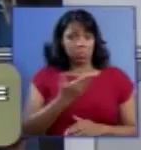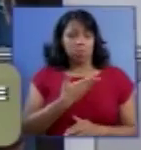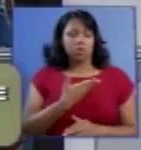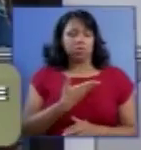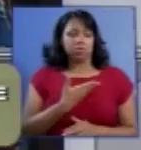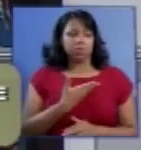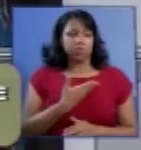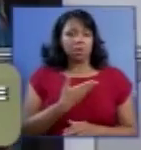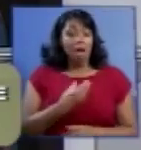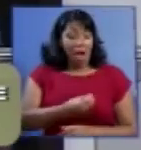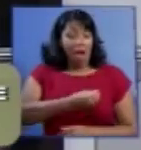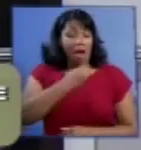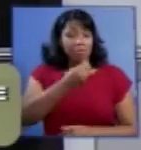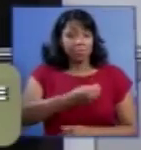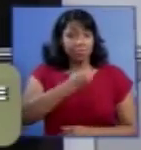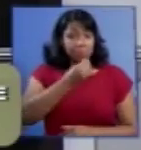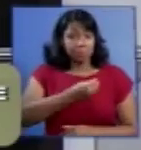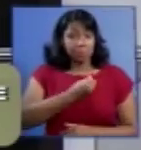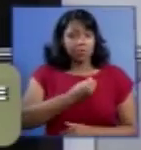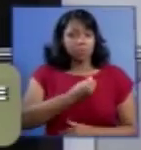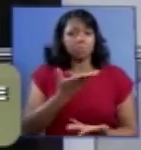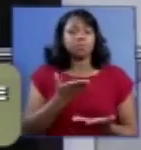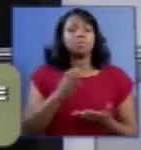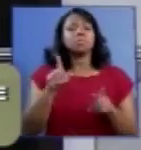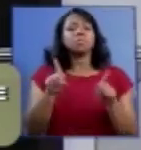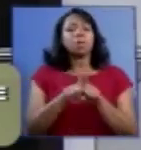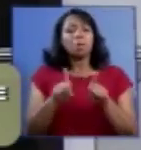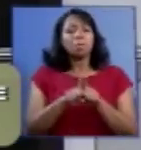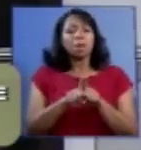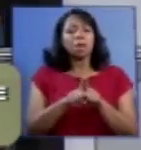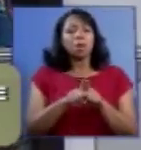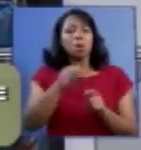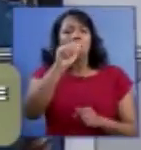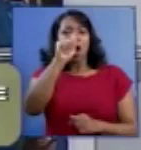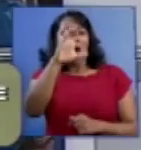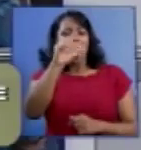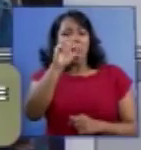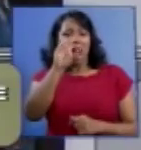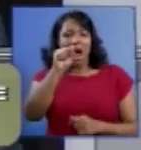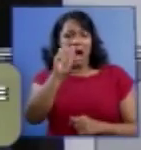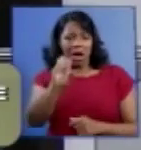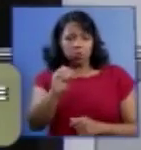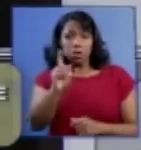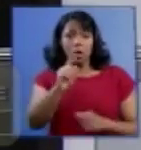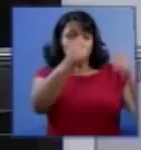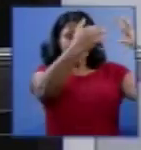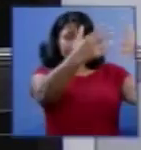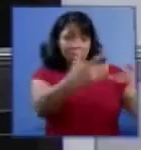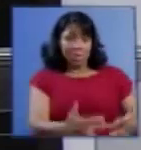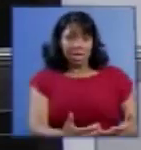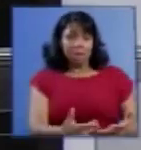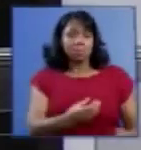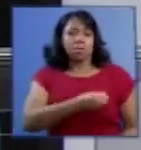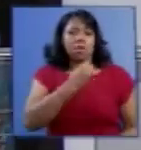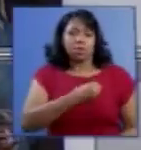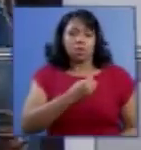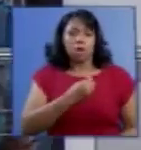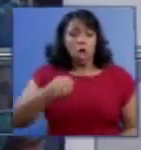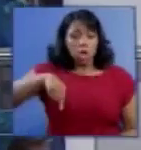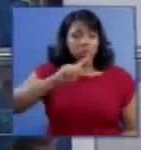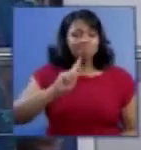A vida, o acaso, não explica a vida. Nós somos evolucionistas.